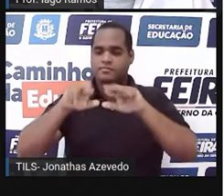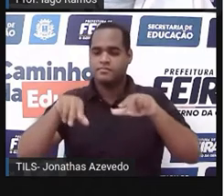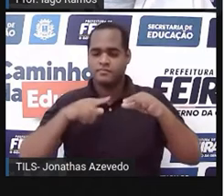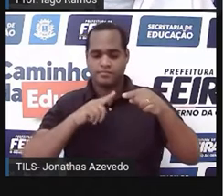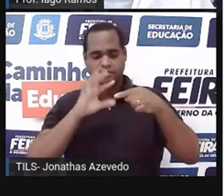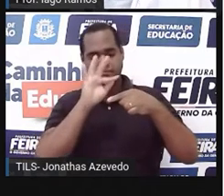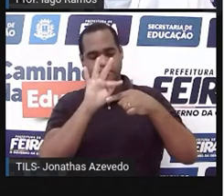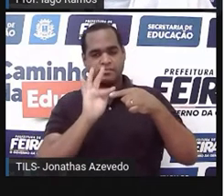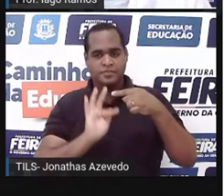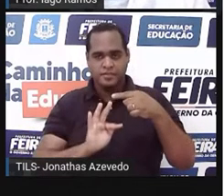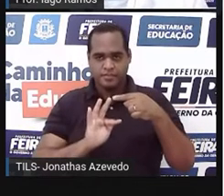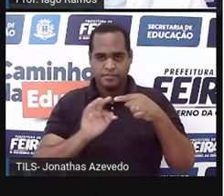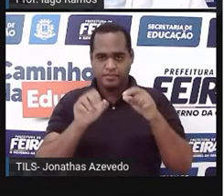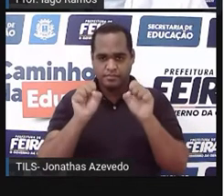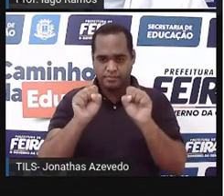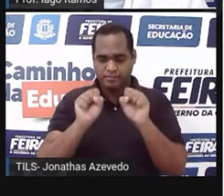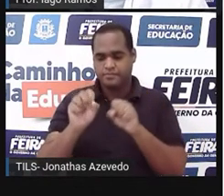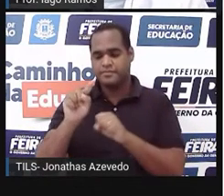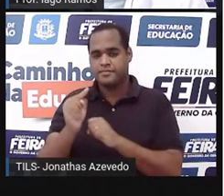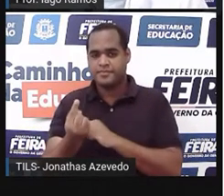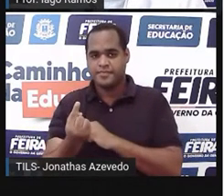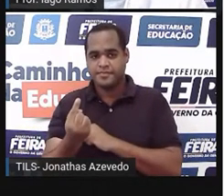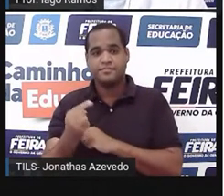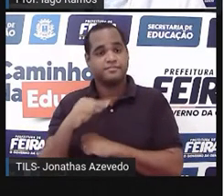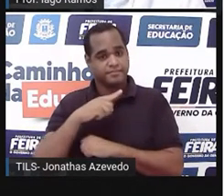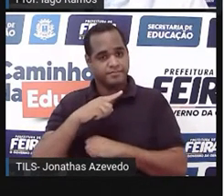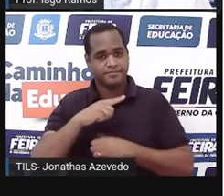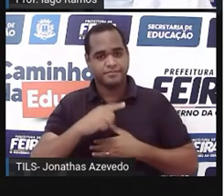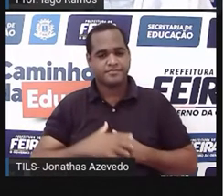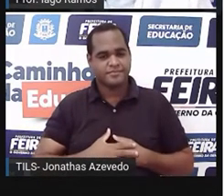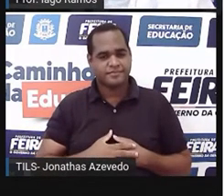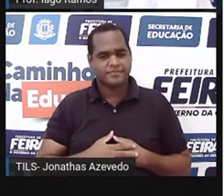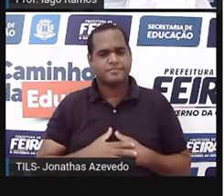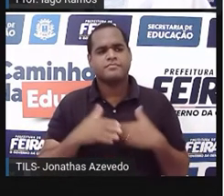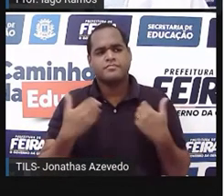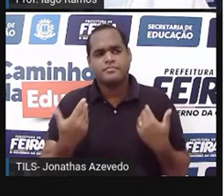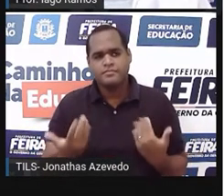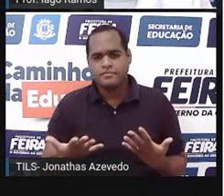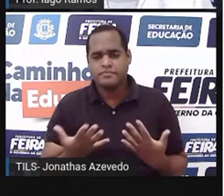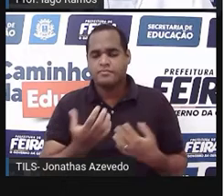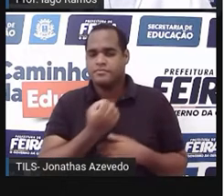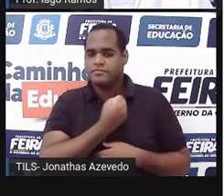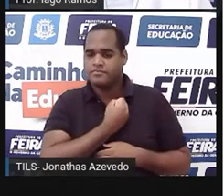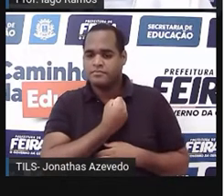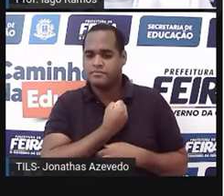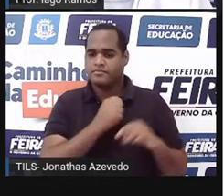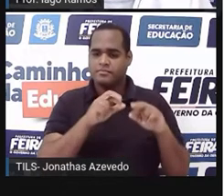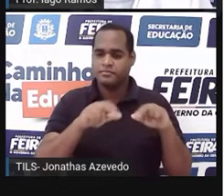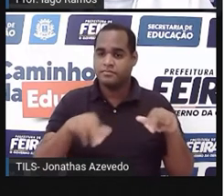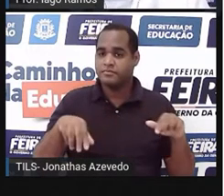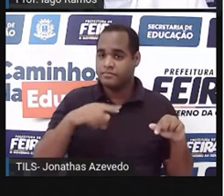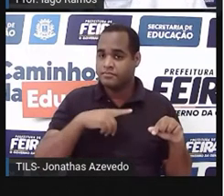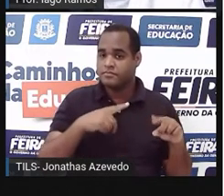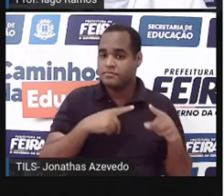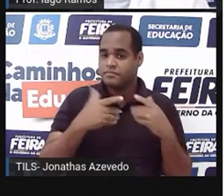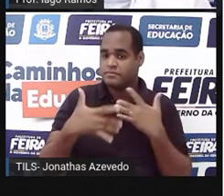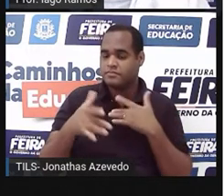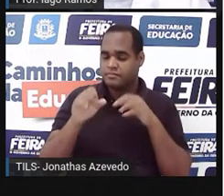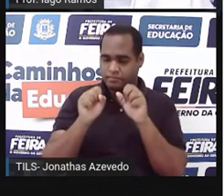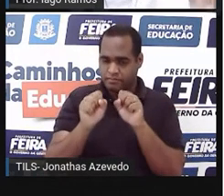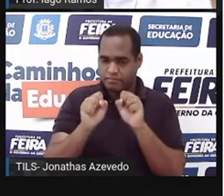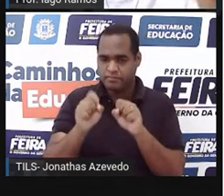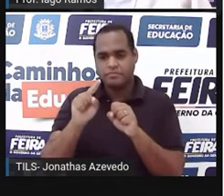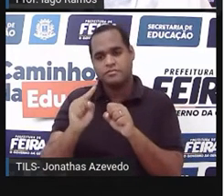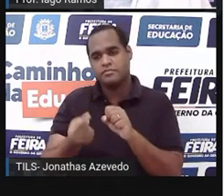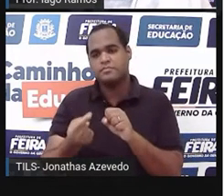frações e podem ter vírgula. Tá? Então, quais são os números encontrados a partir de frações que podem ter